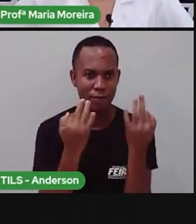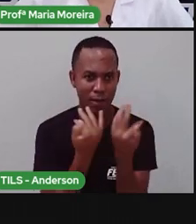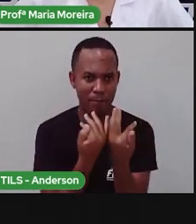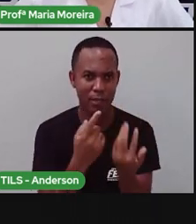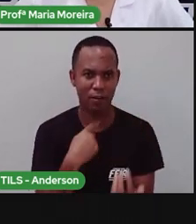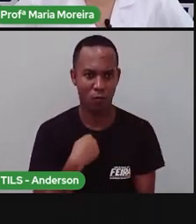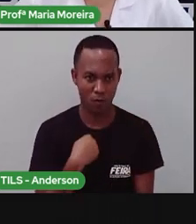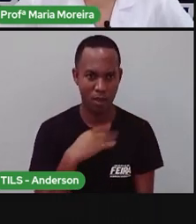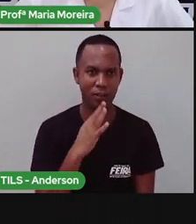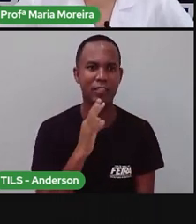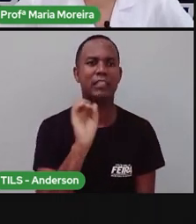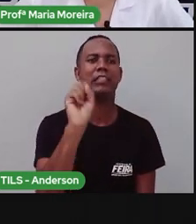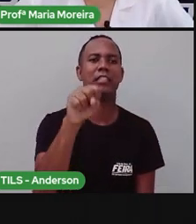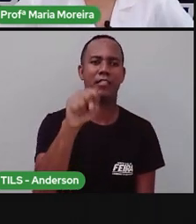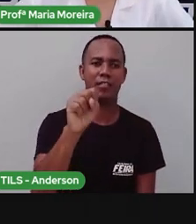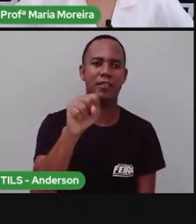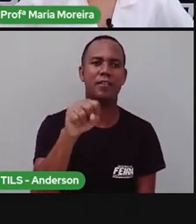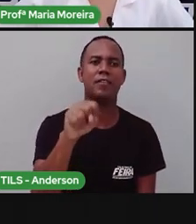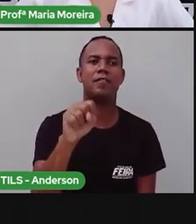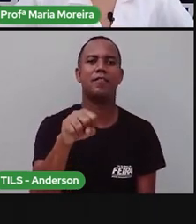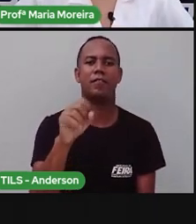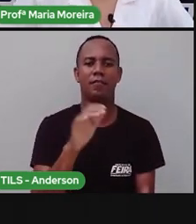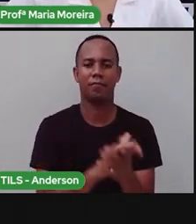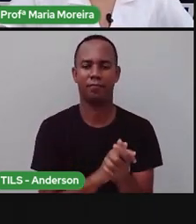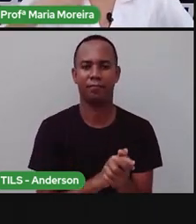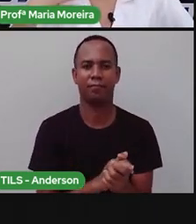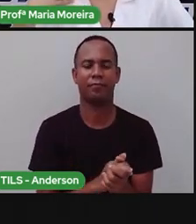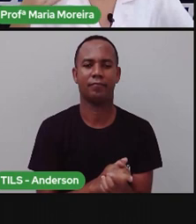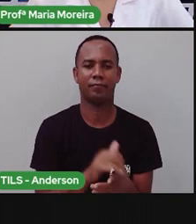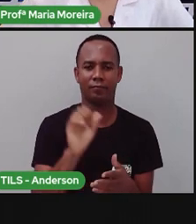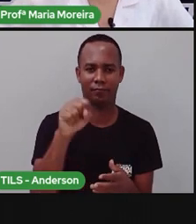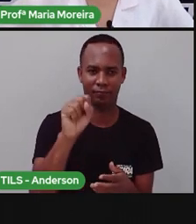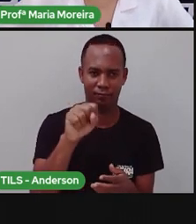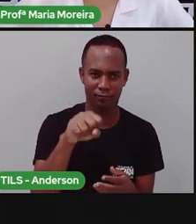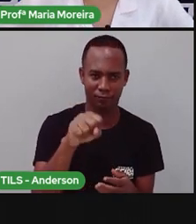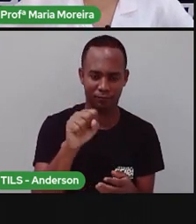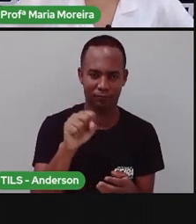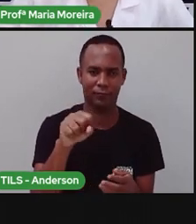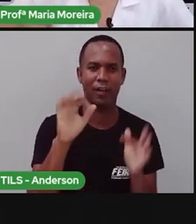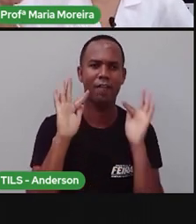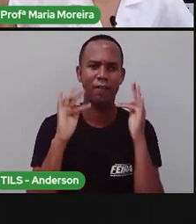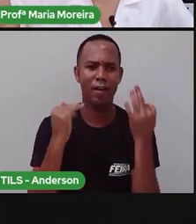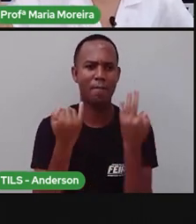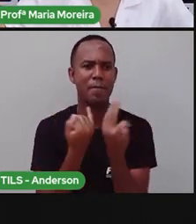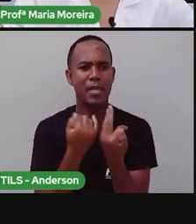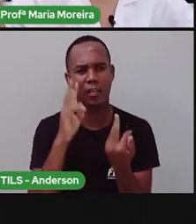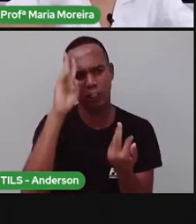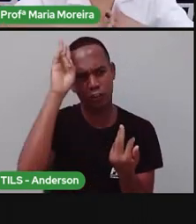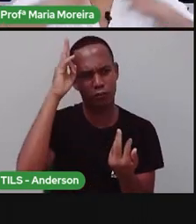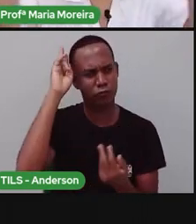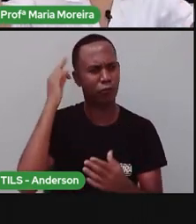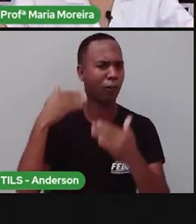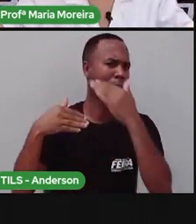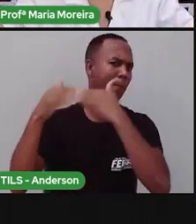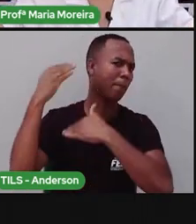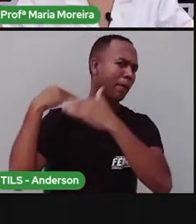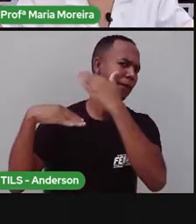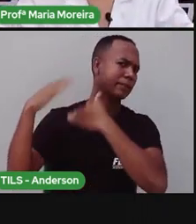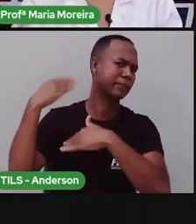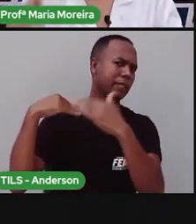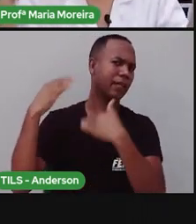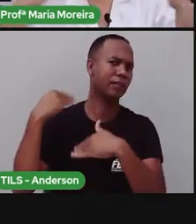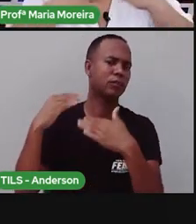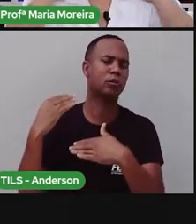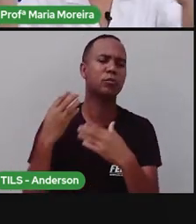conhece, Anderson, história de sua família? Pois é, eu também conheço a história da minha família, da minha família, geralmente temos o quê? Duas